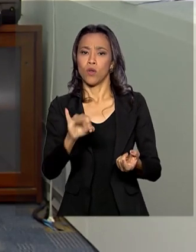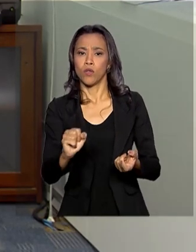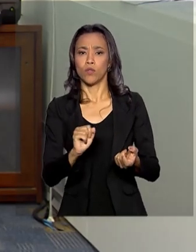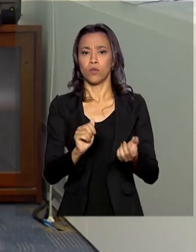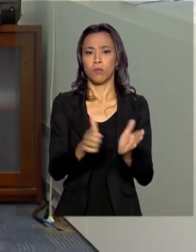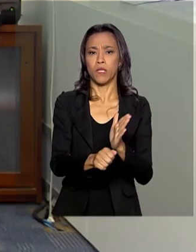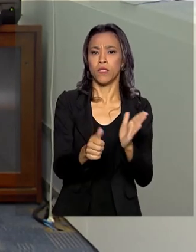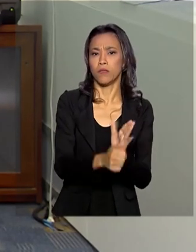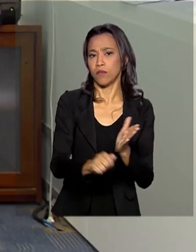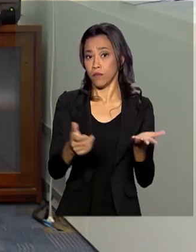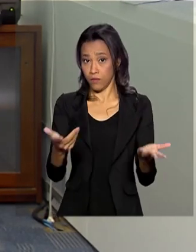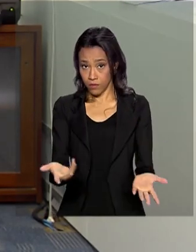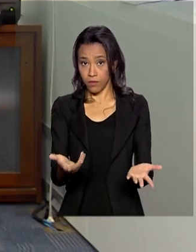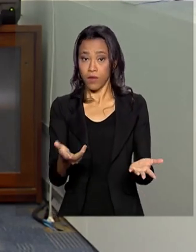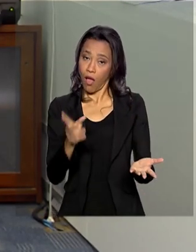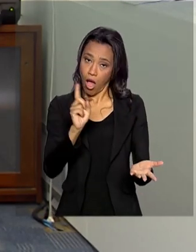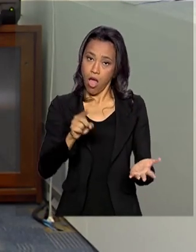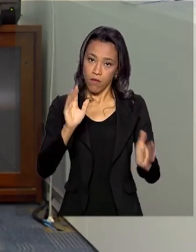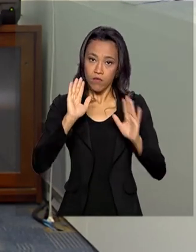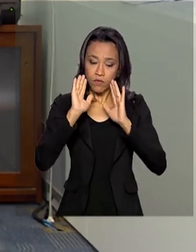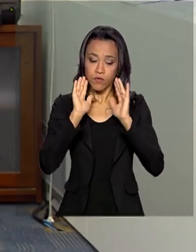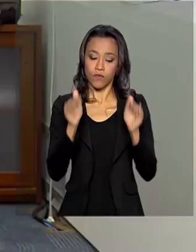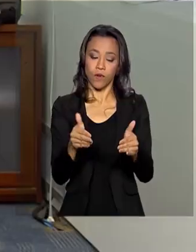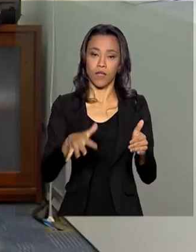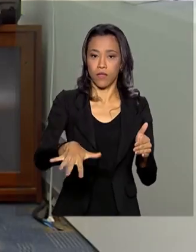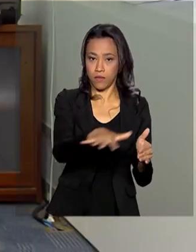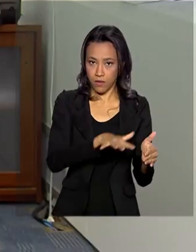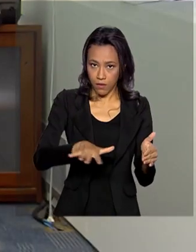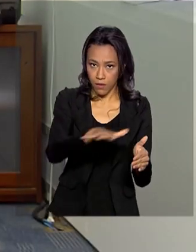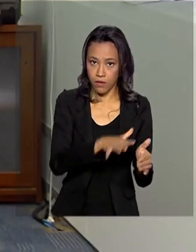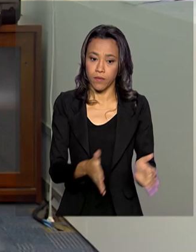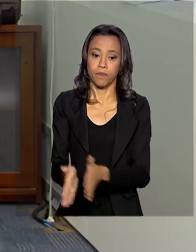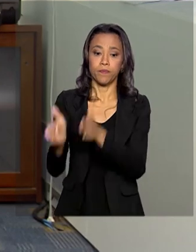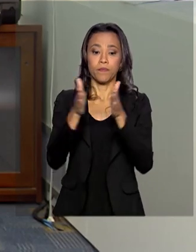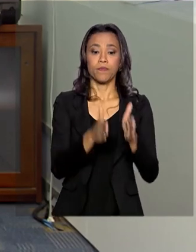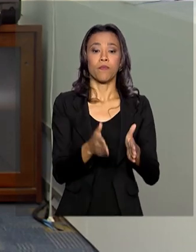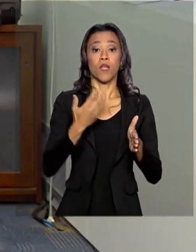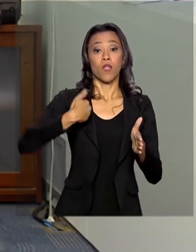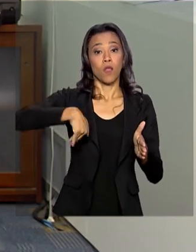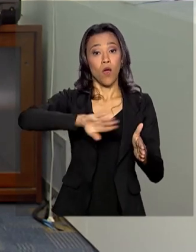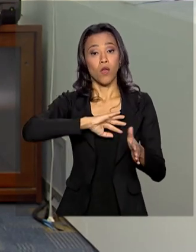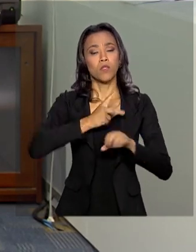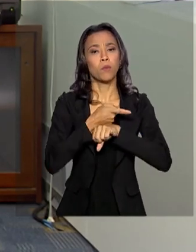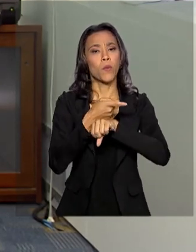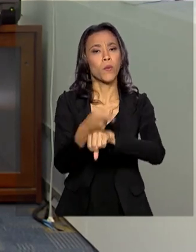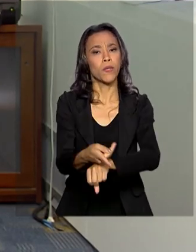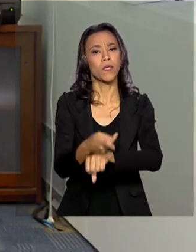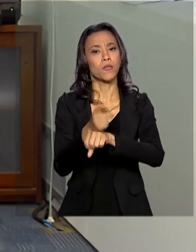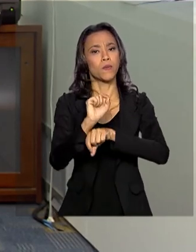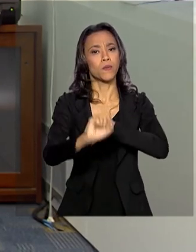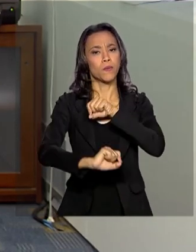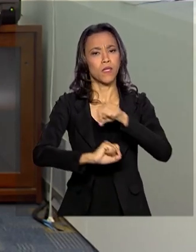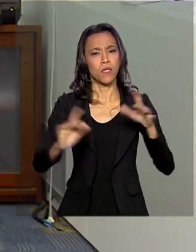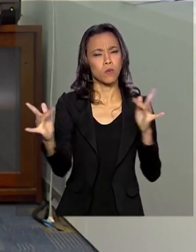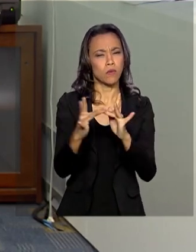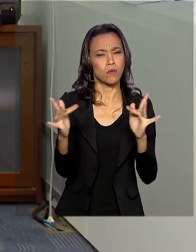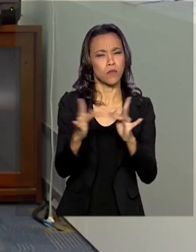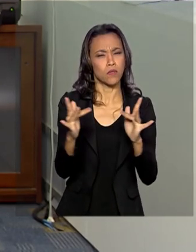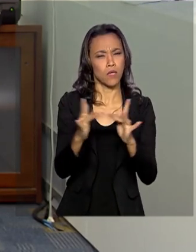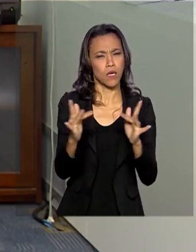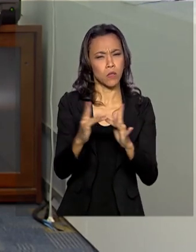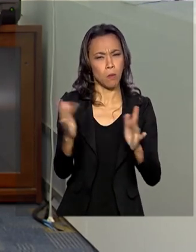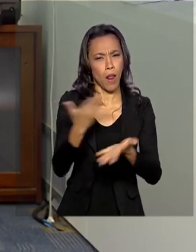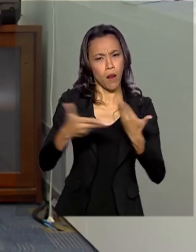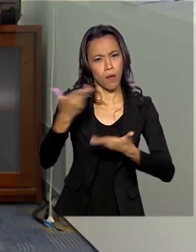Enfim, ela está concentrada nessa parte básica. A gente está procurando ter uma relação mais intensa com a China